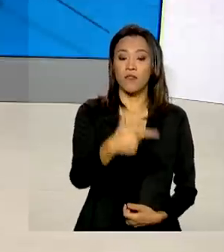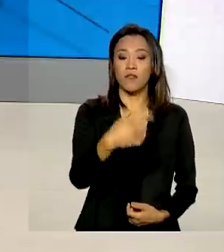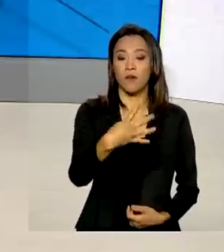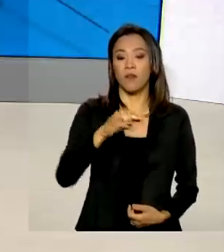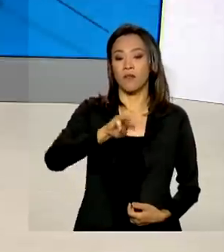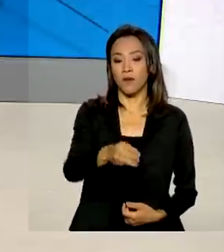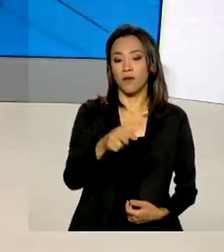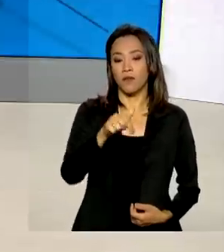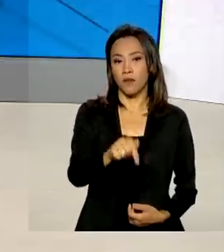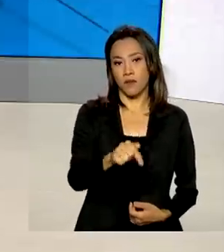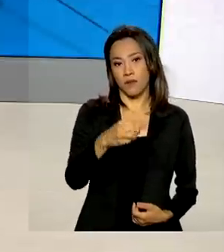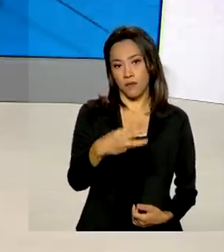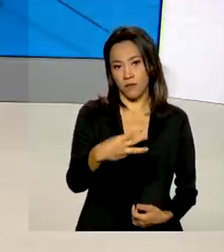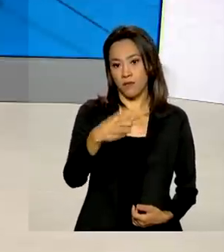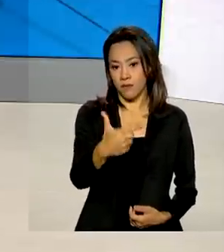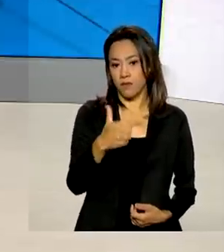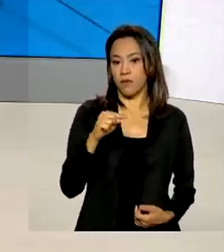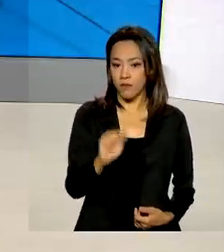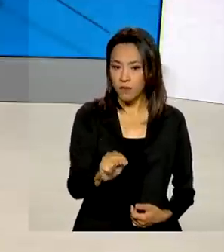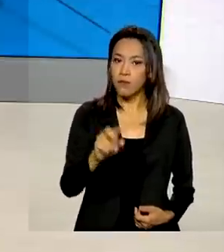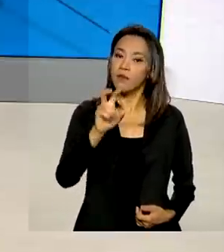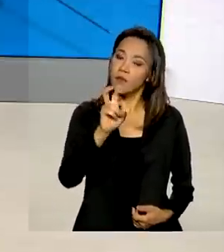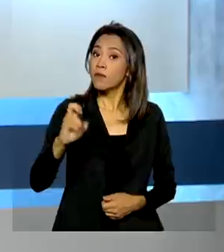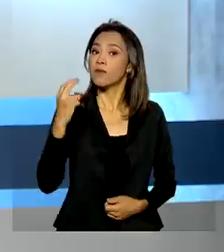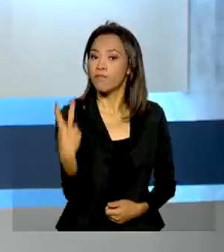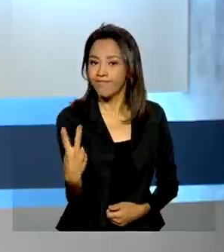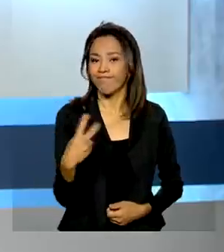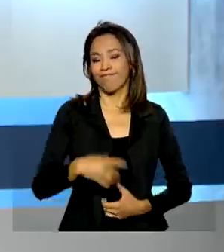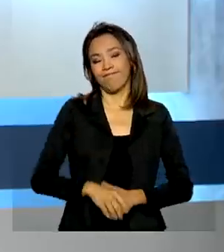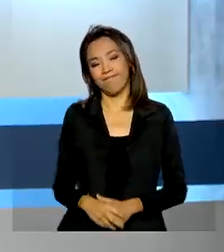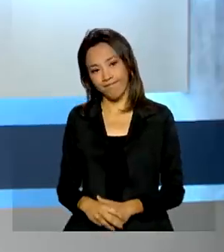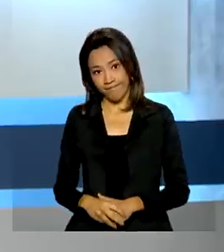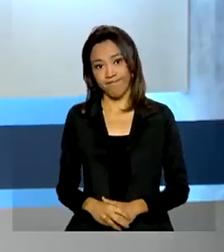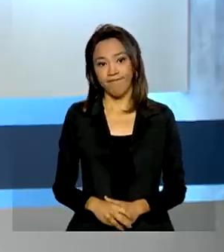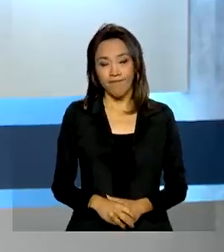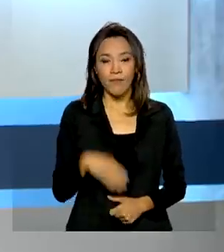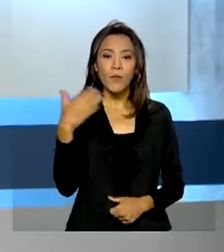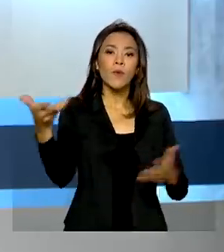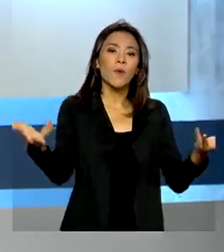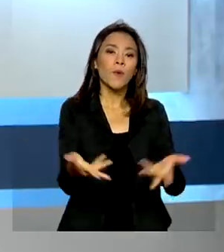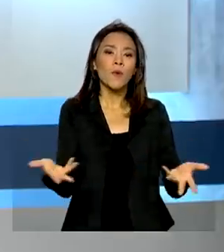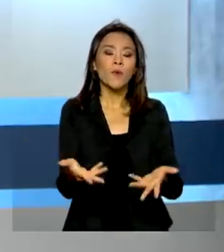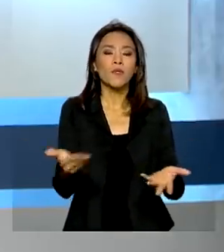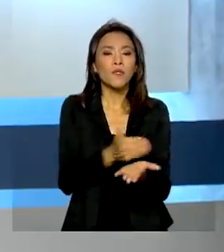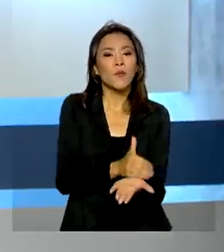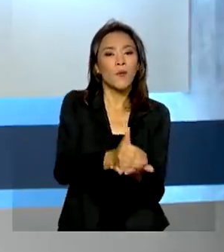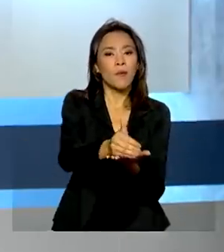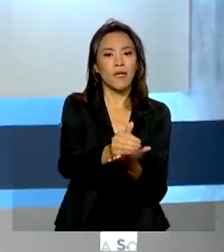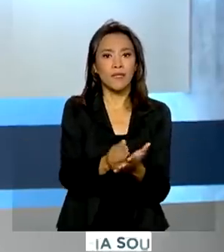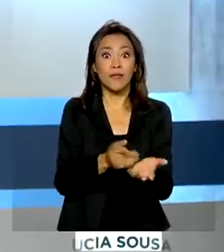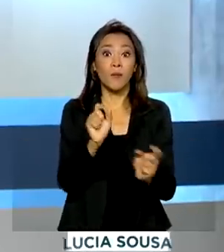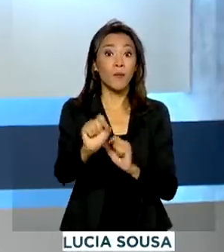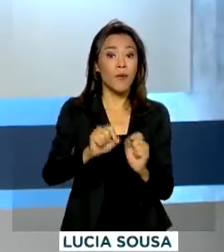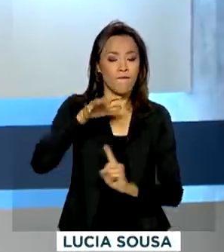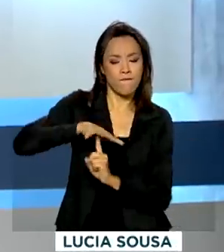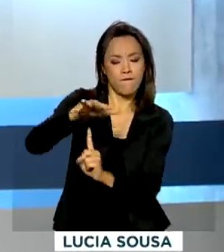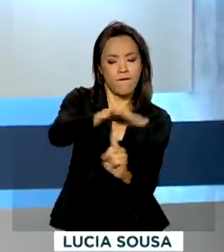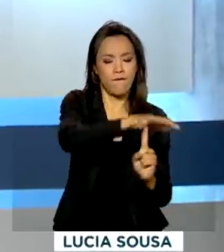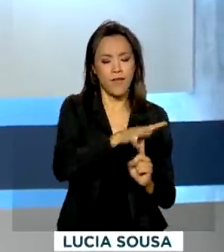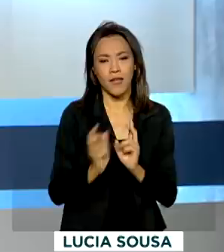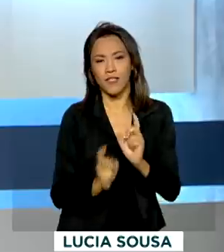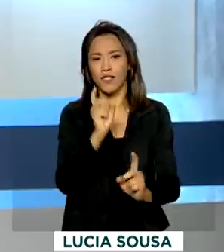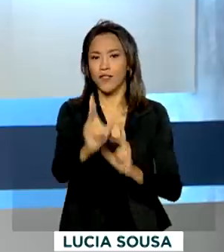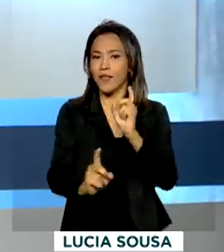732 mil 252. Começa hoje o primeiro feirão digital da casa própria realizado pela